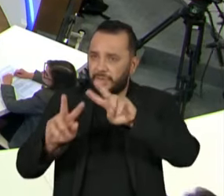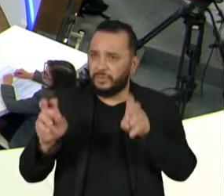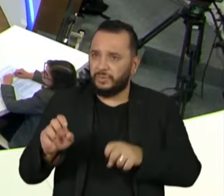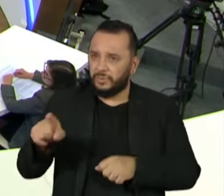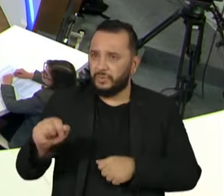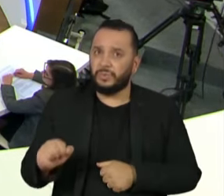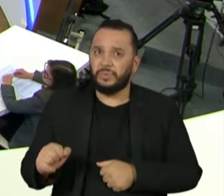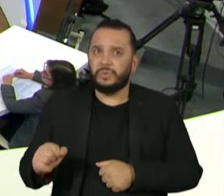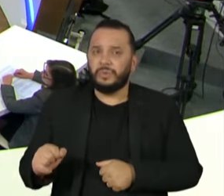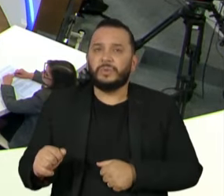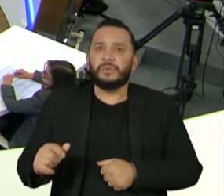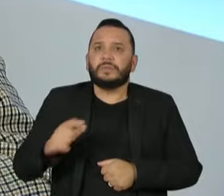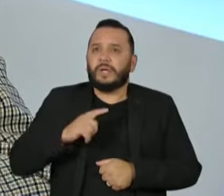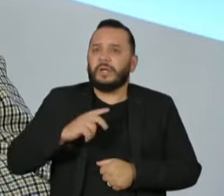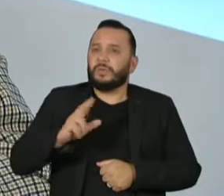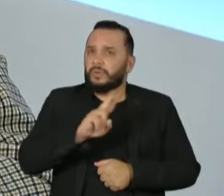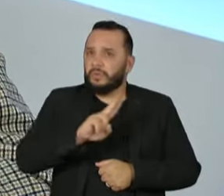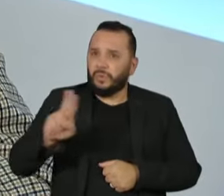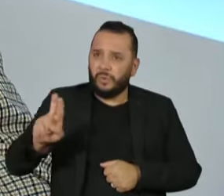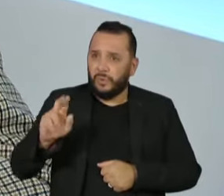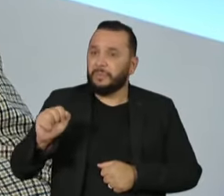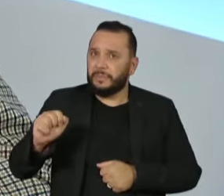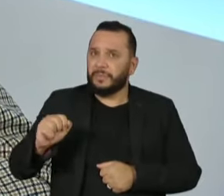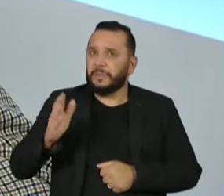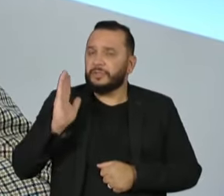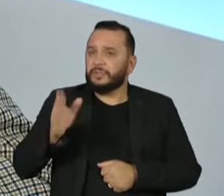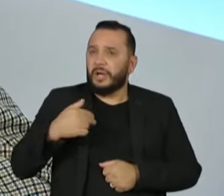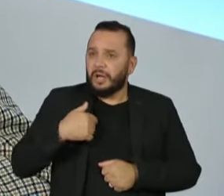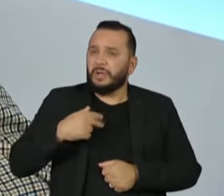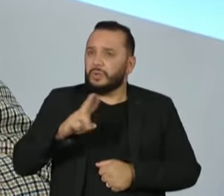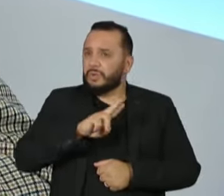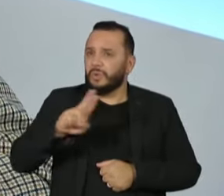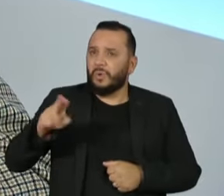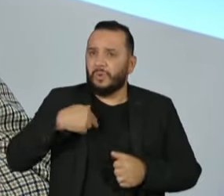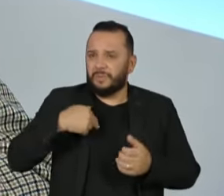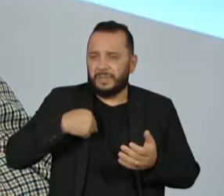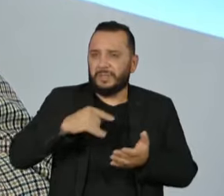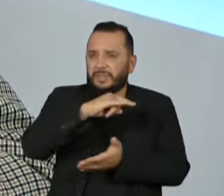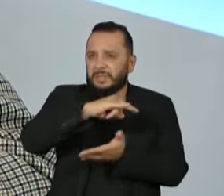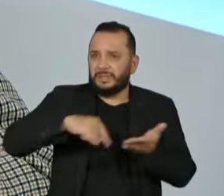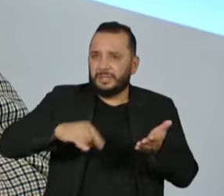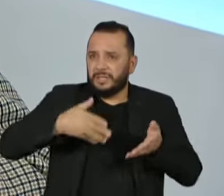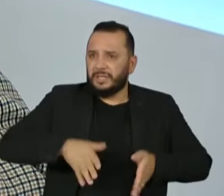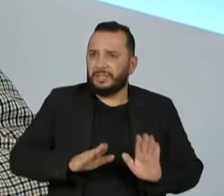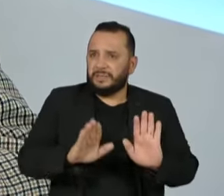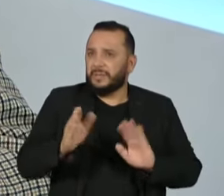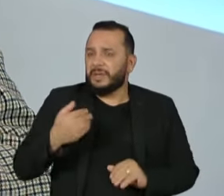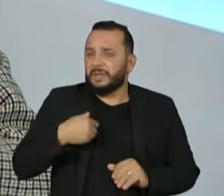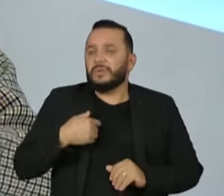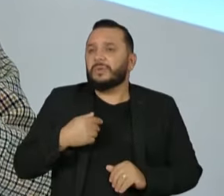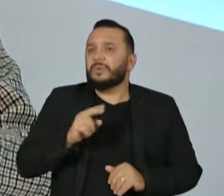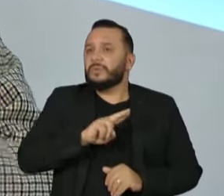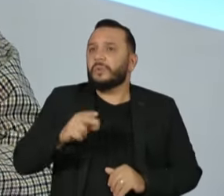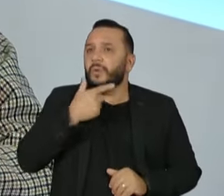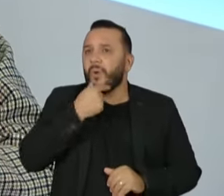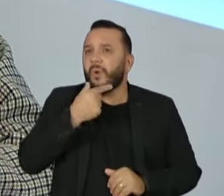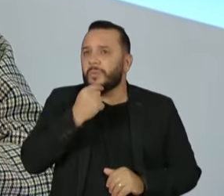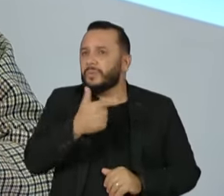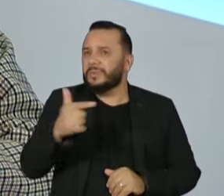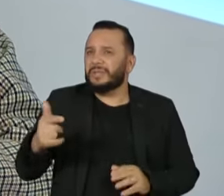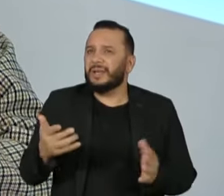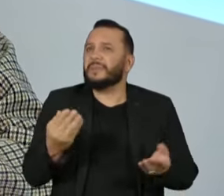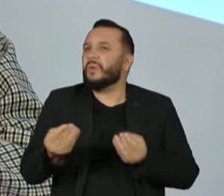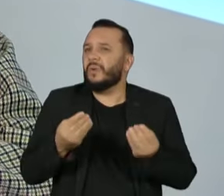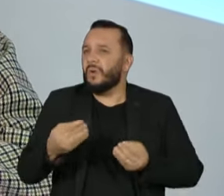estarem presentes na sexta-feira de nascimento. Já mostra que o aborto é muito fácil para os homens no Brasil. Quando é a gente vai estar maduro, então, para discutir essa questão, também quanto à